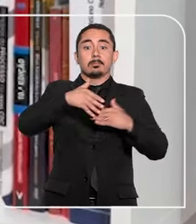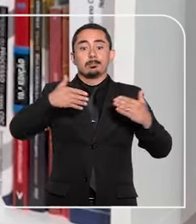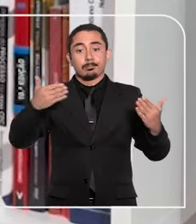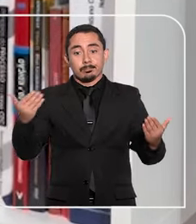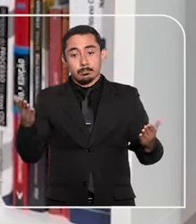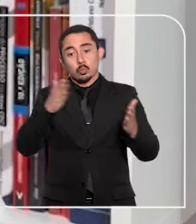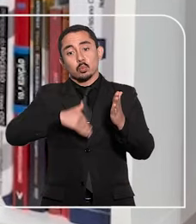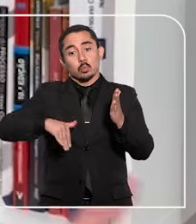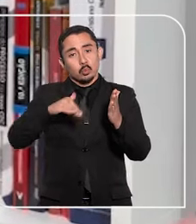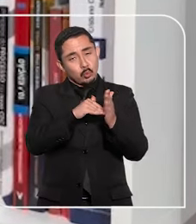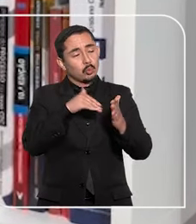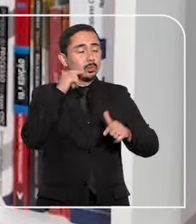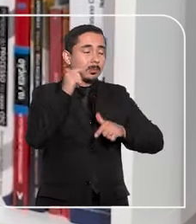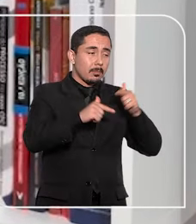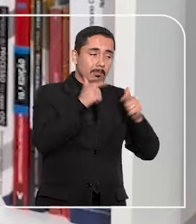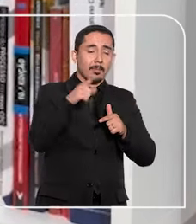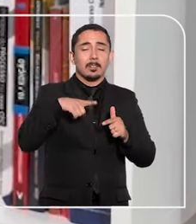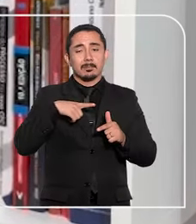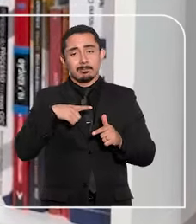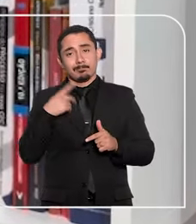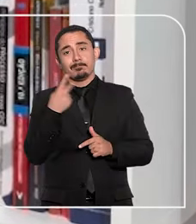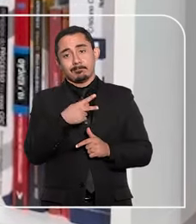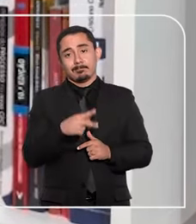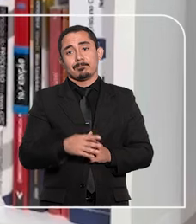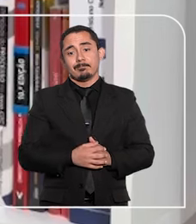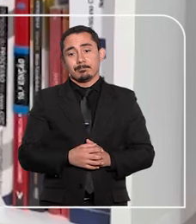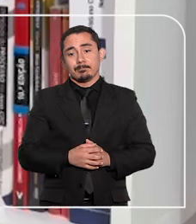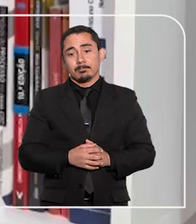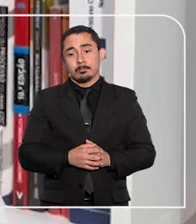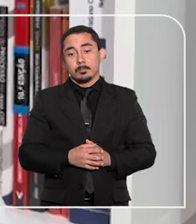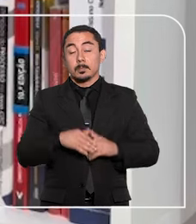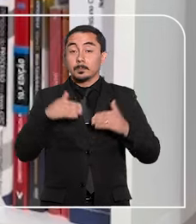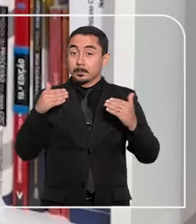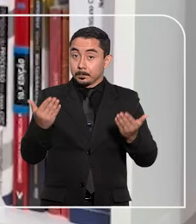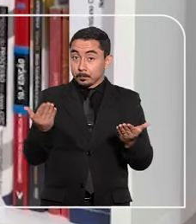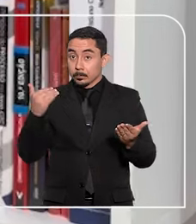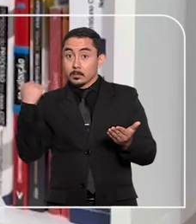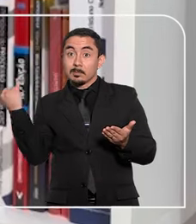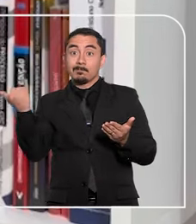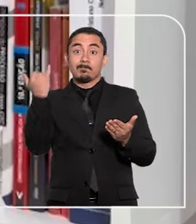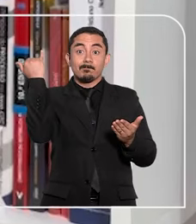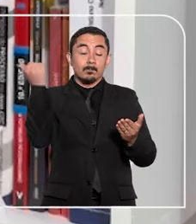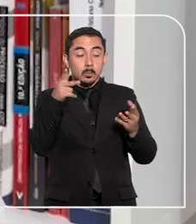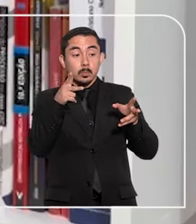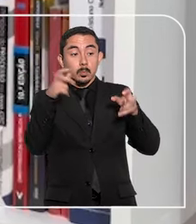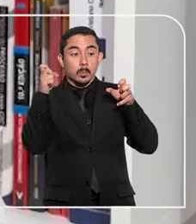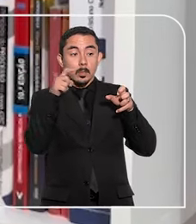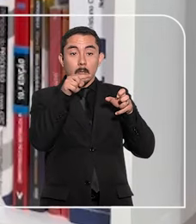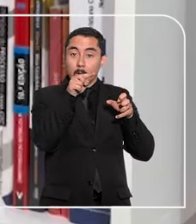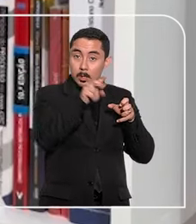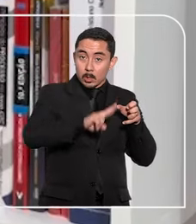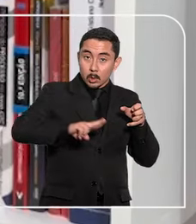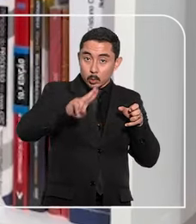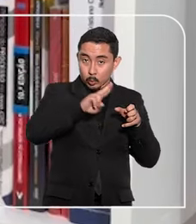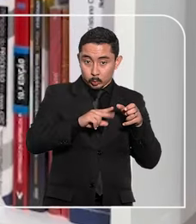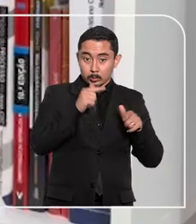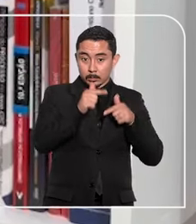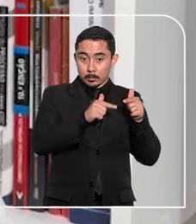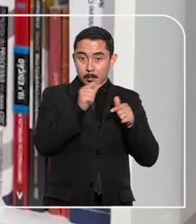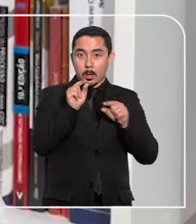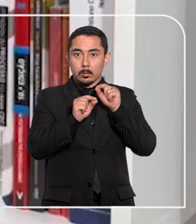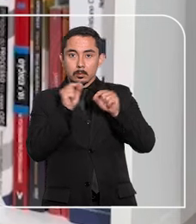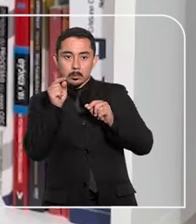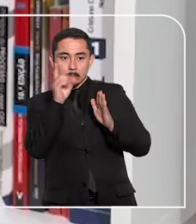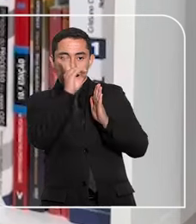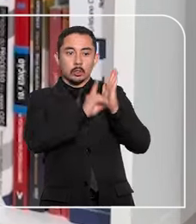e, consequentemente, todo um trabalho que ele tinha a desenvolver. É importante a gente observar, como consumidor, que